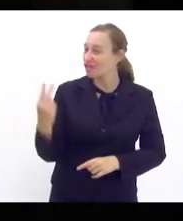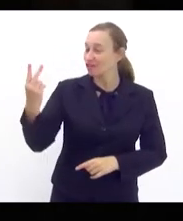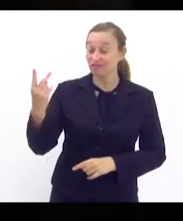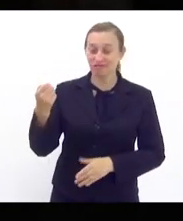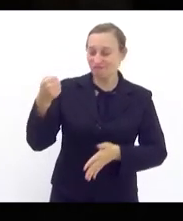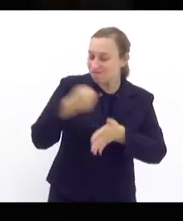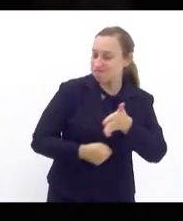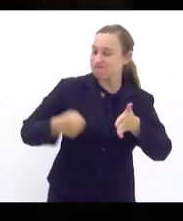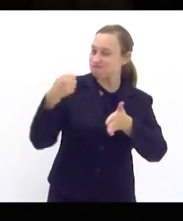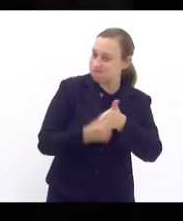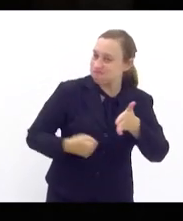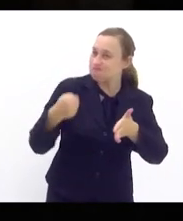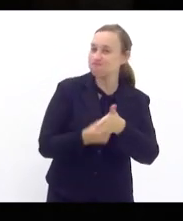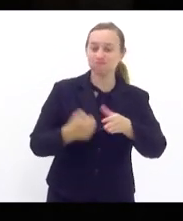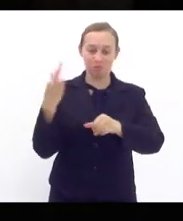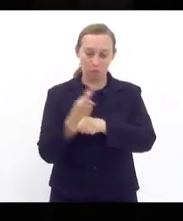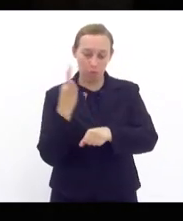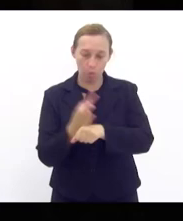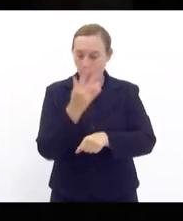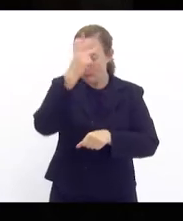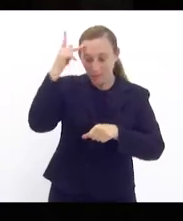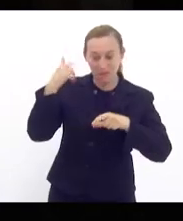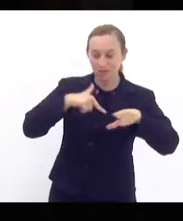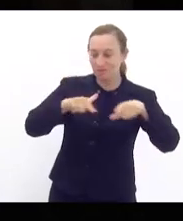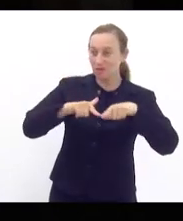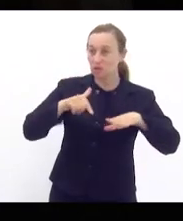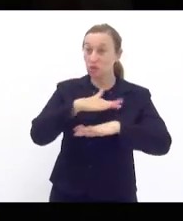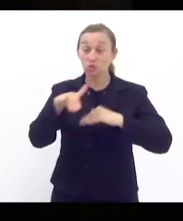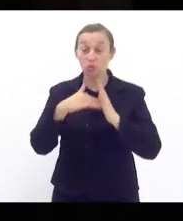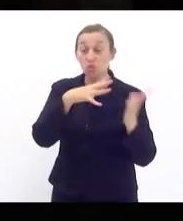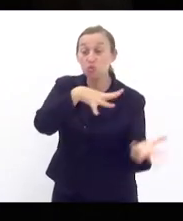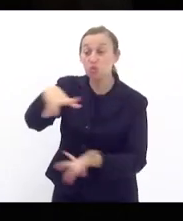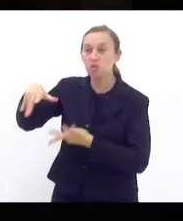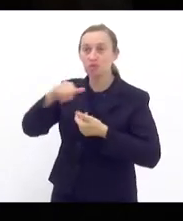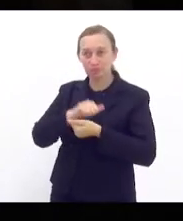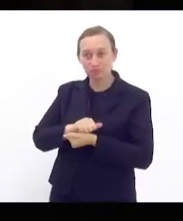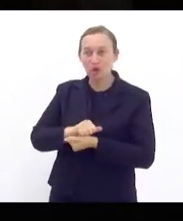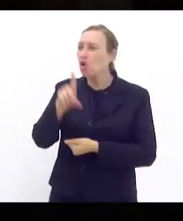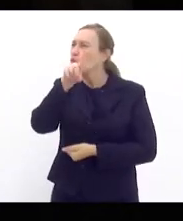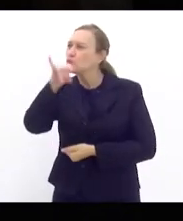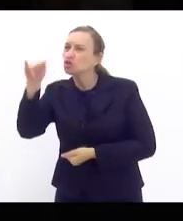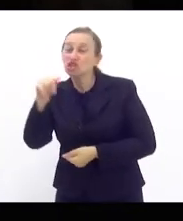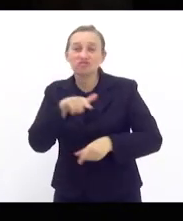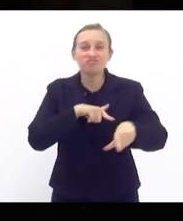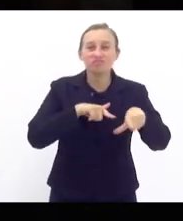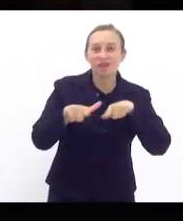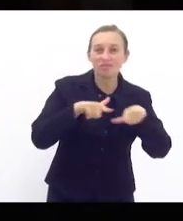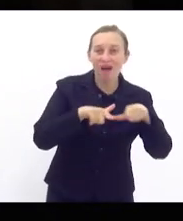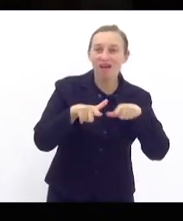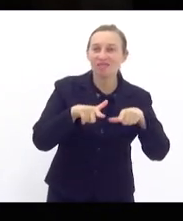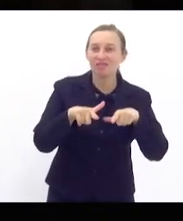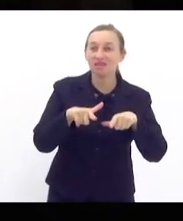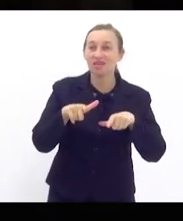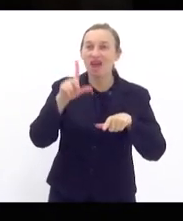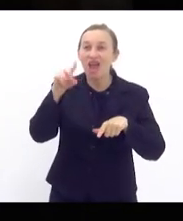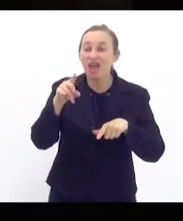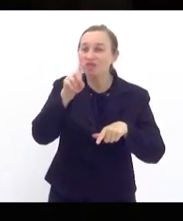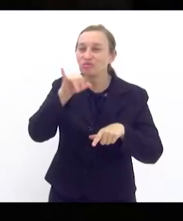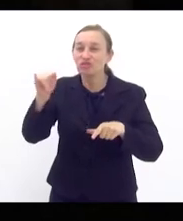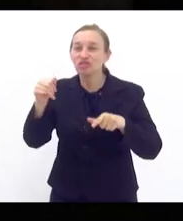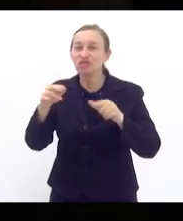e a resistência dos trabalhadores e trabalhadoras de todo o mundo o dia do trabalho é uma data que